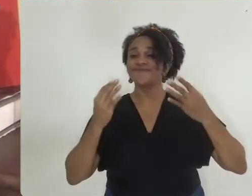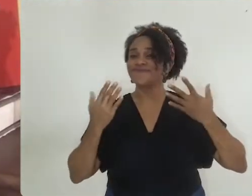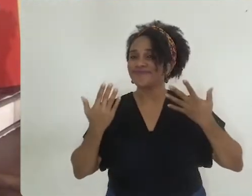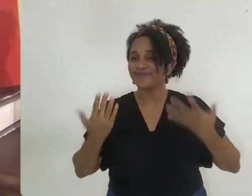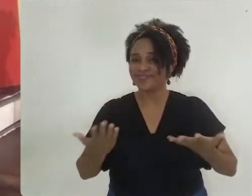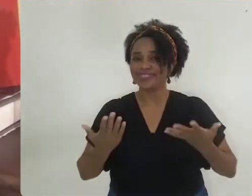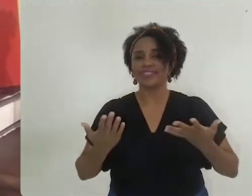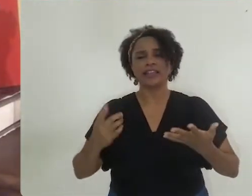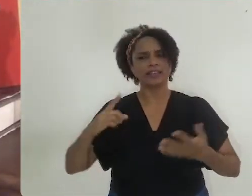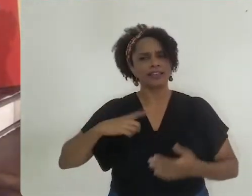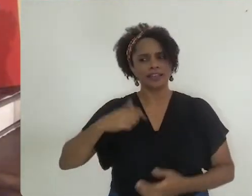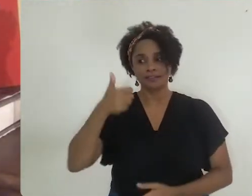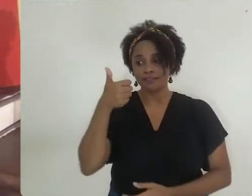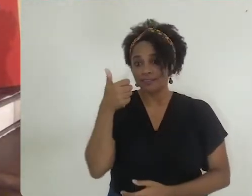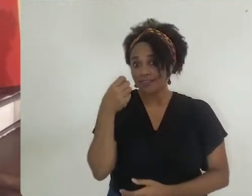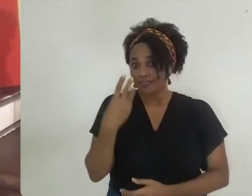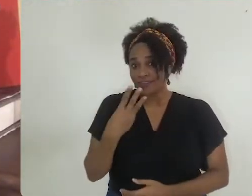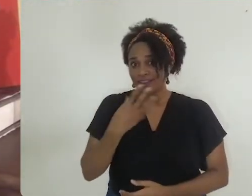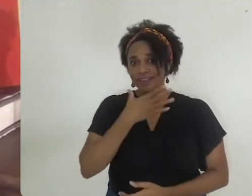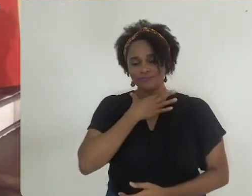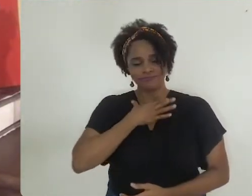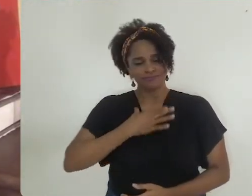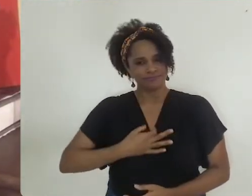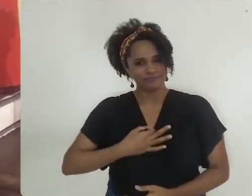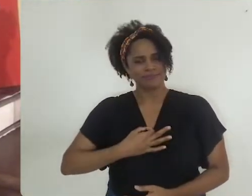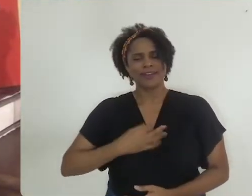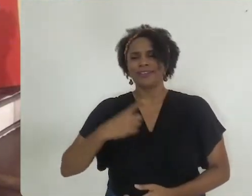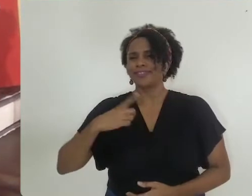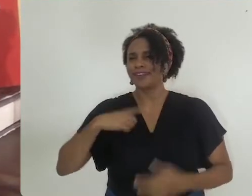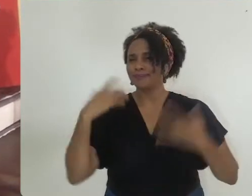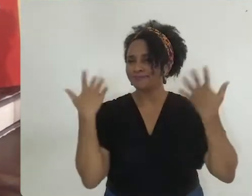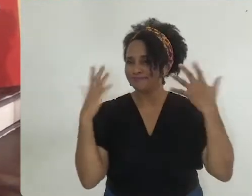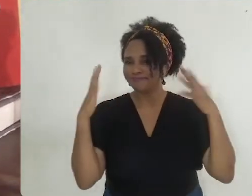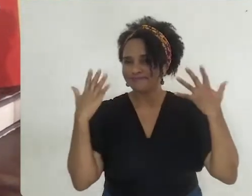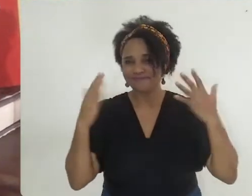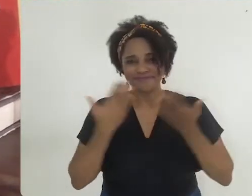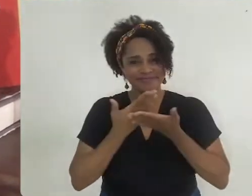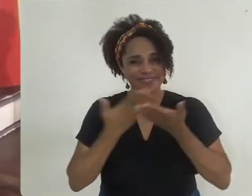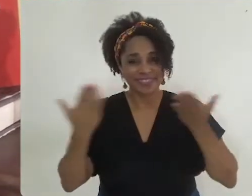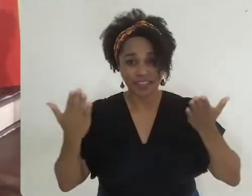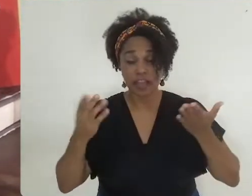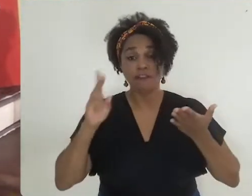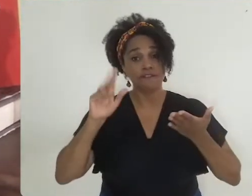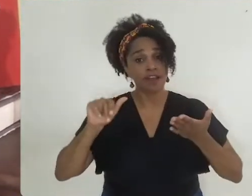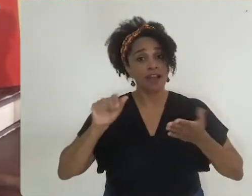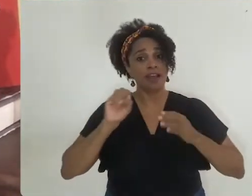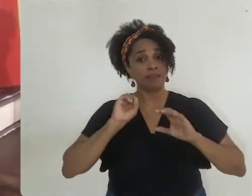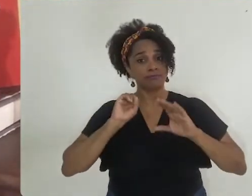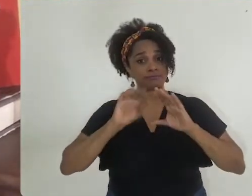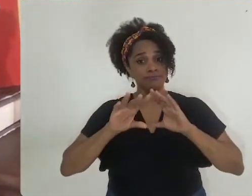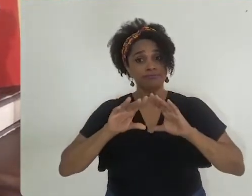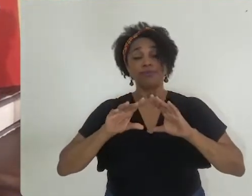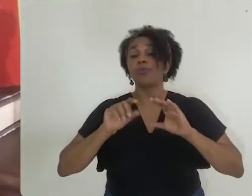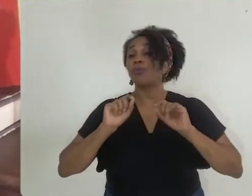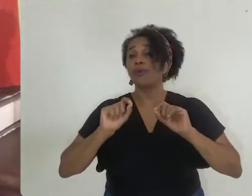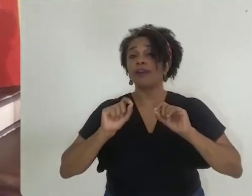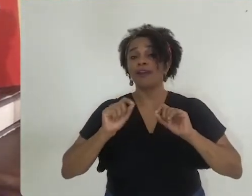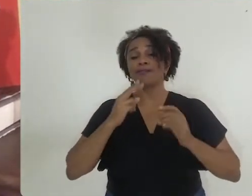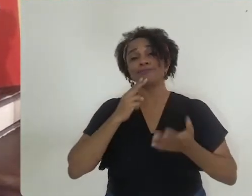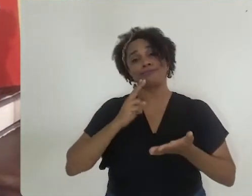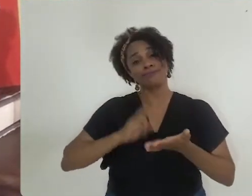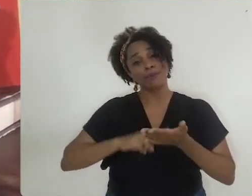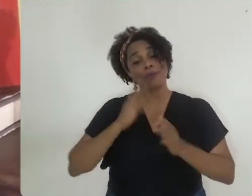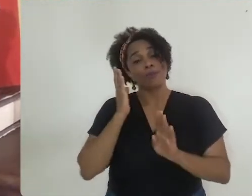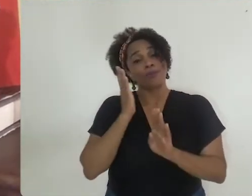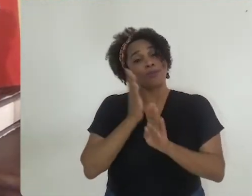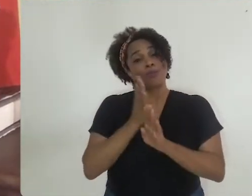Tecnologia e Inovação. Foram 13 medalhas e diversas missões honrosas, que serão enviadas pelos